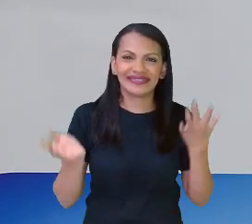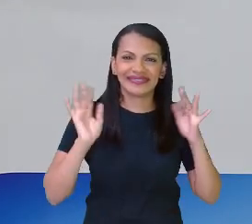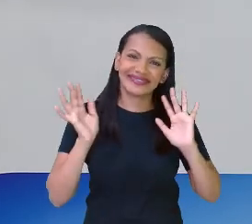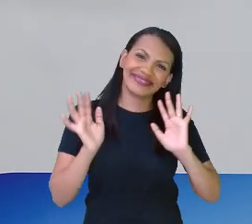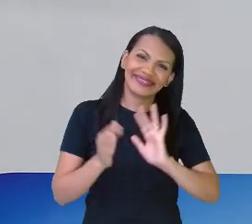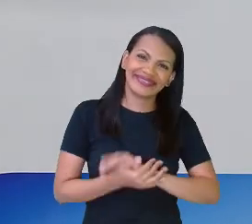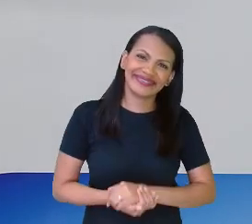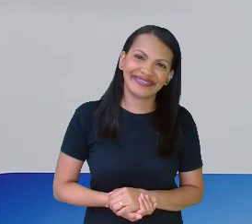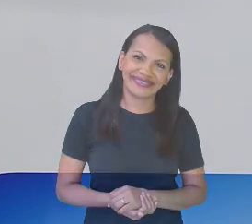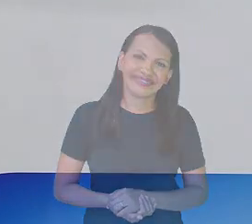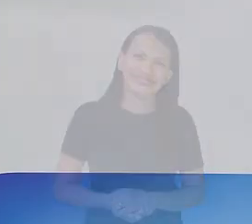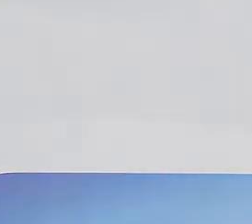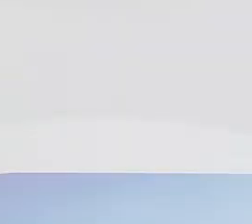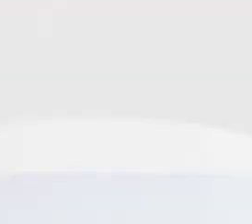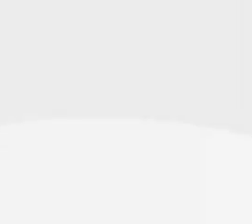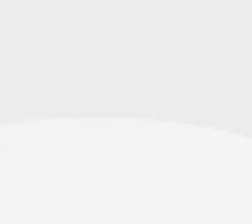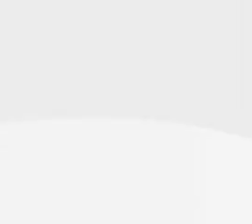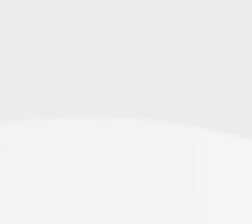pessoal!